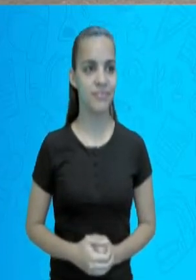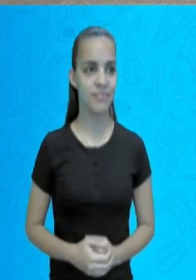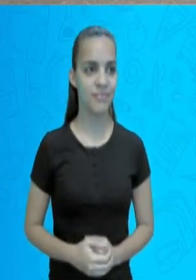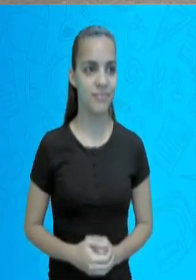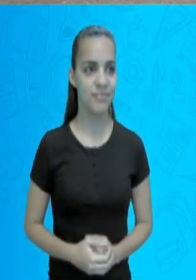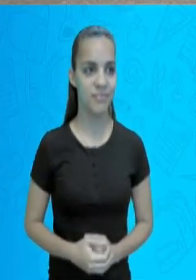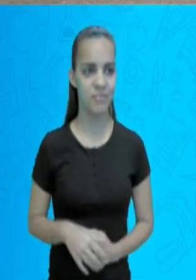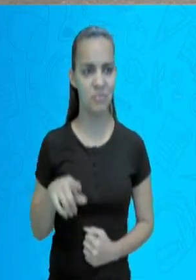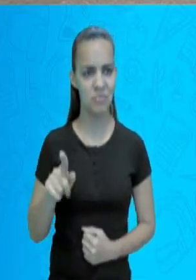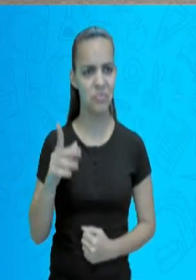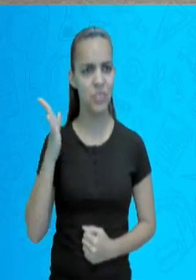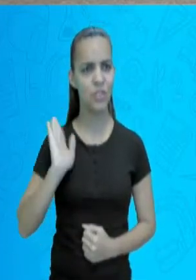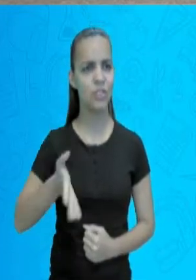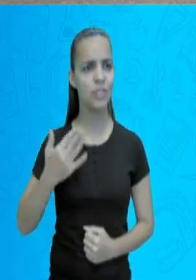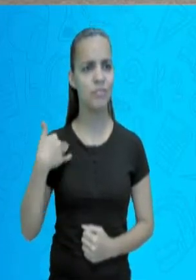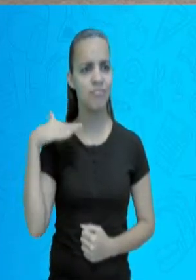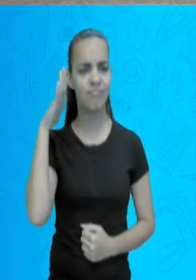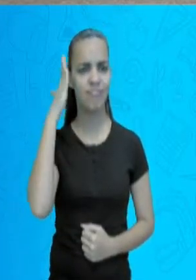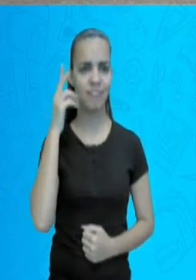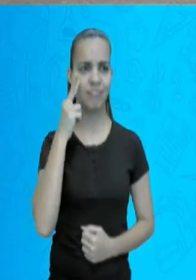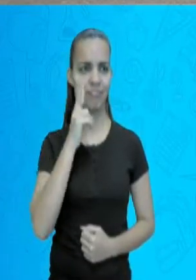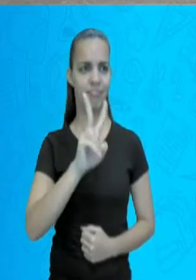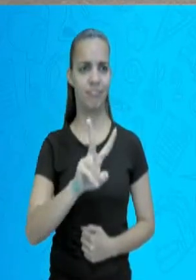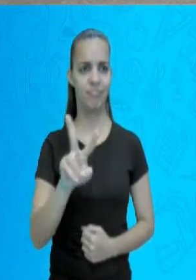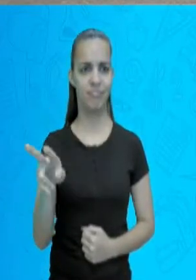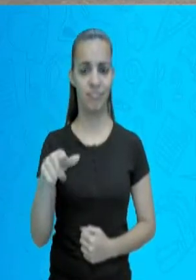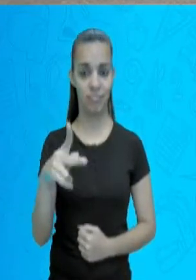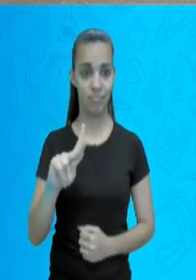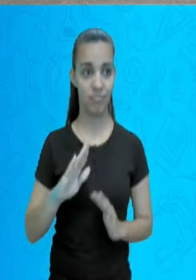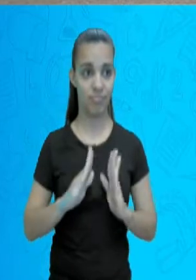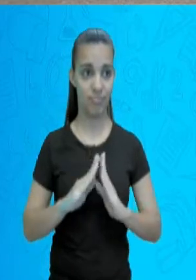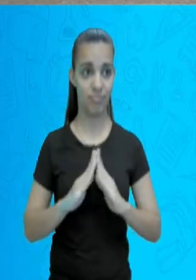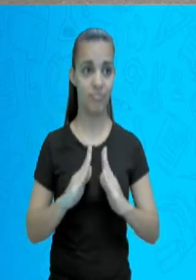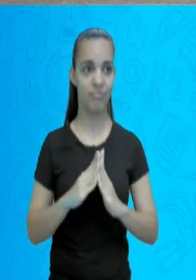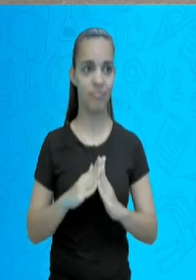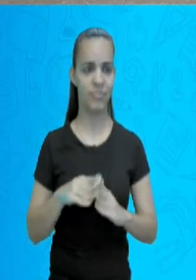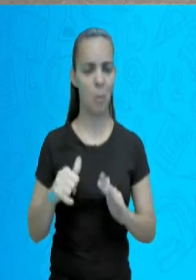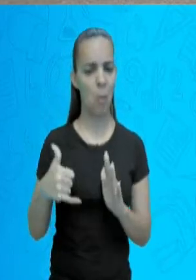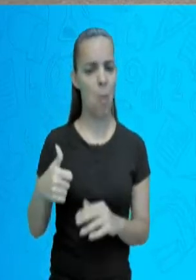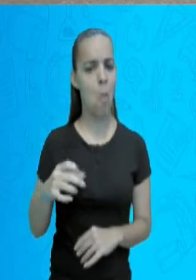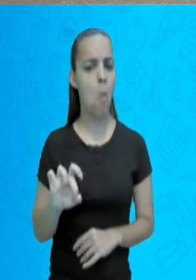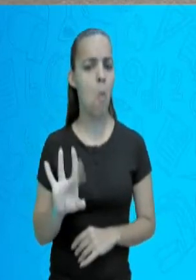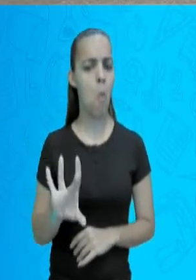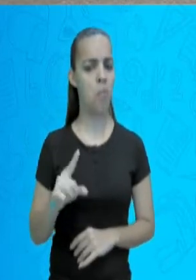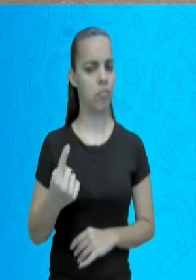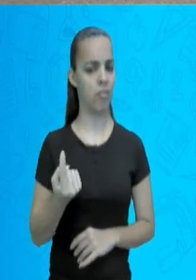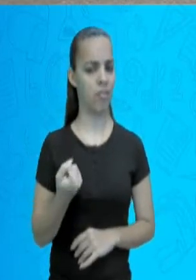Você já deve ter visto na sua casa, pelo menos uma vez,